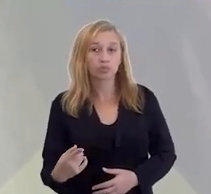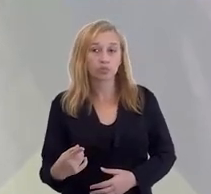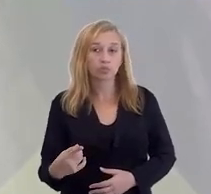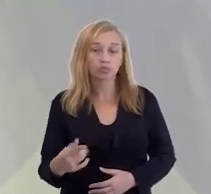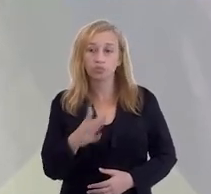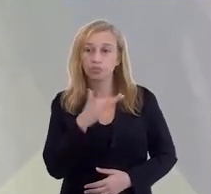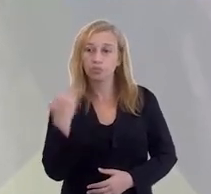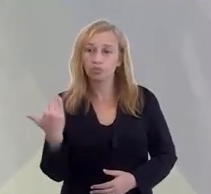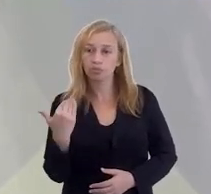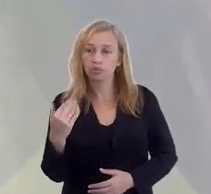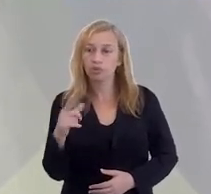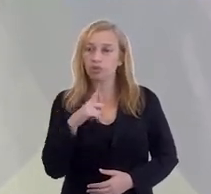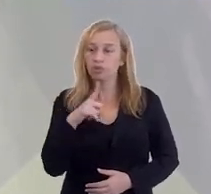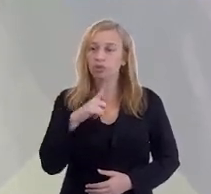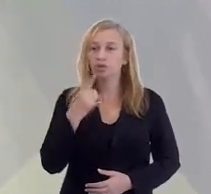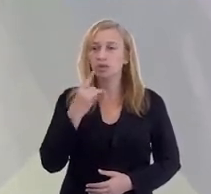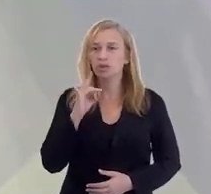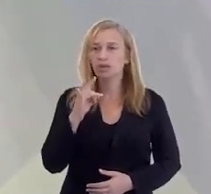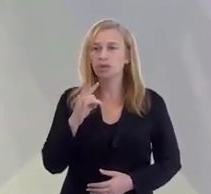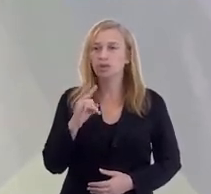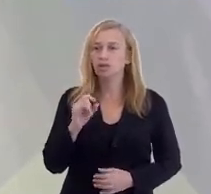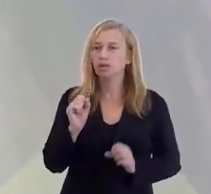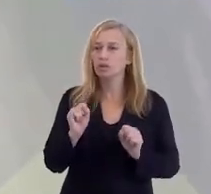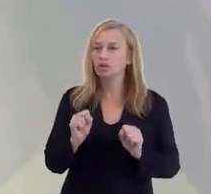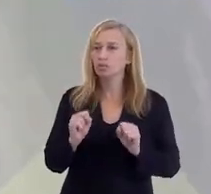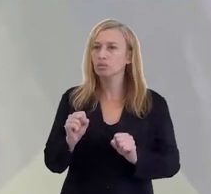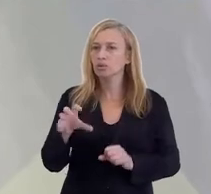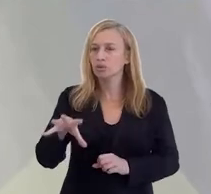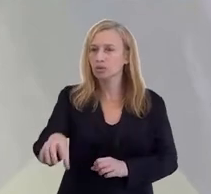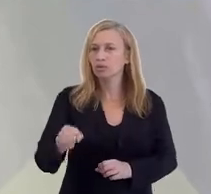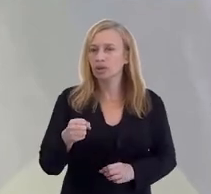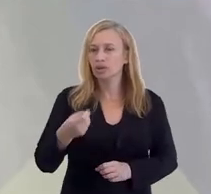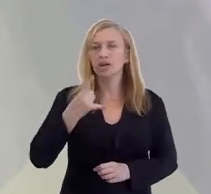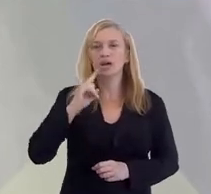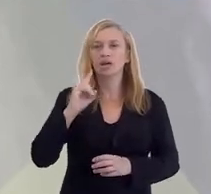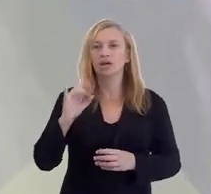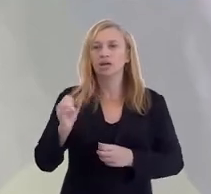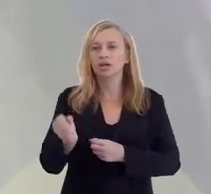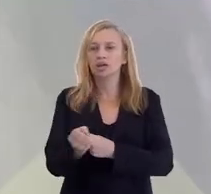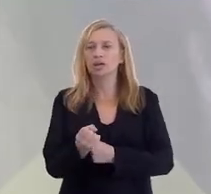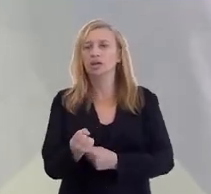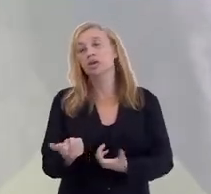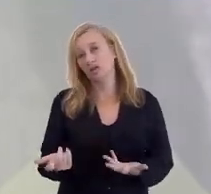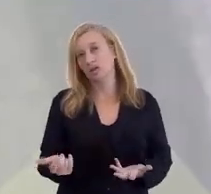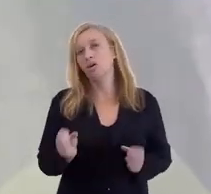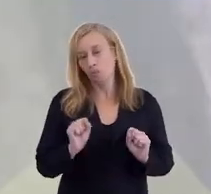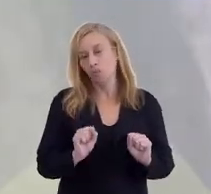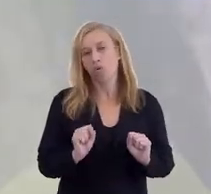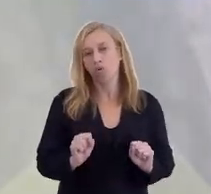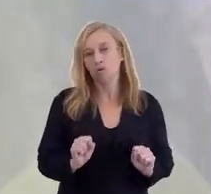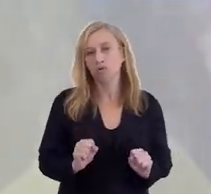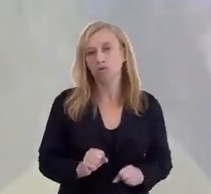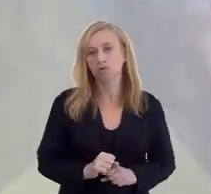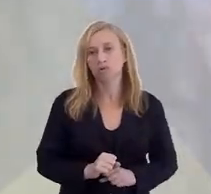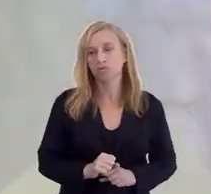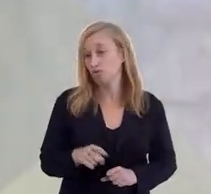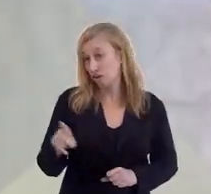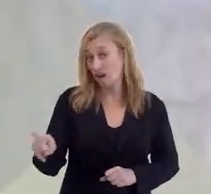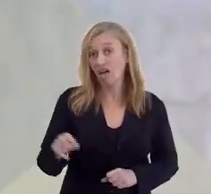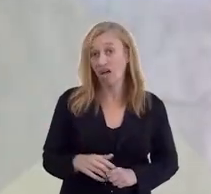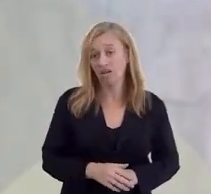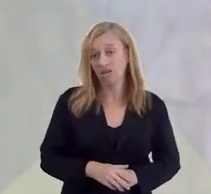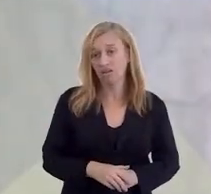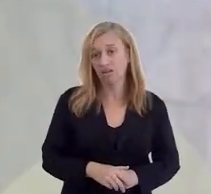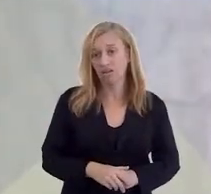vida, cheguei no umbral, tem lá um local que eu posso lá agarrar em alguém e tomar uma cerveja por ele. Eu posso,